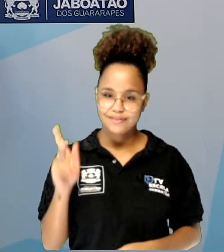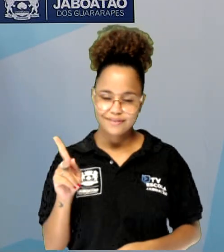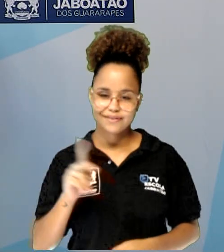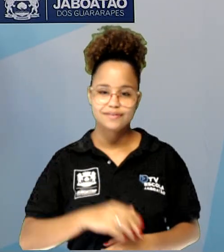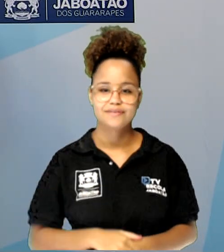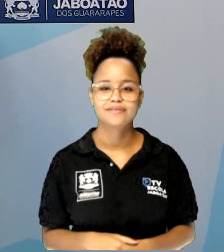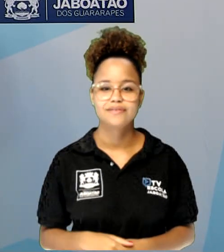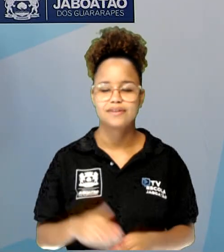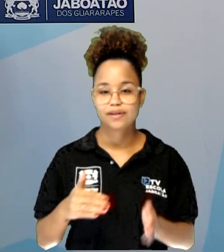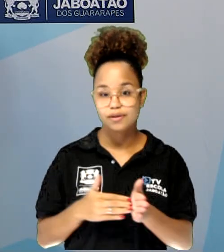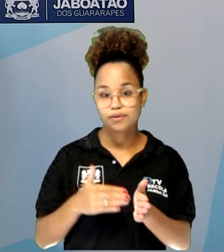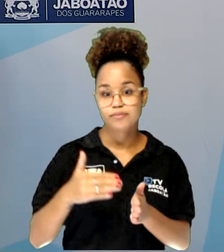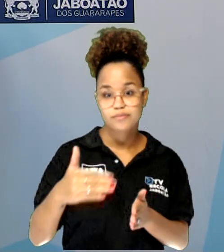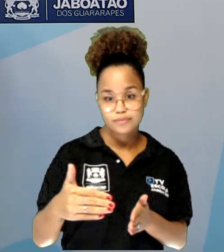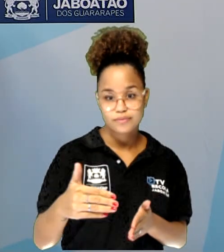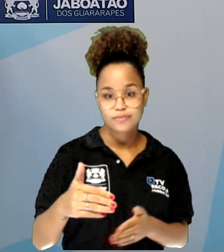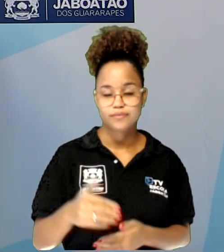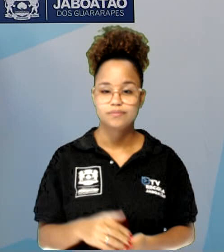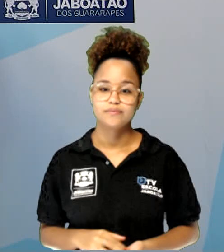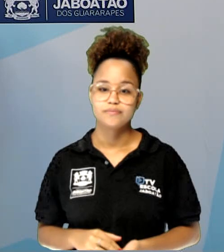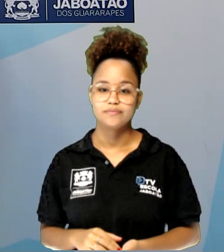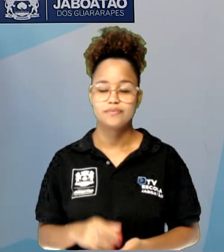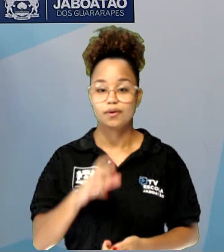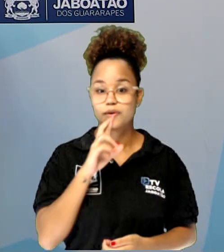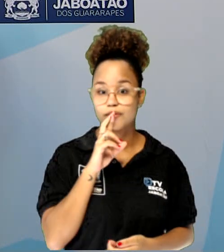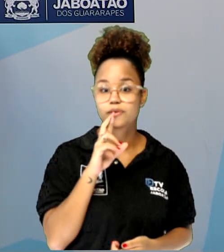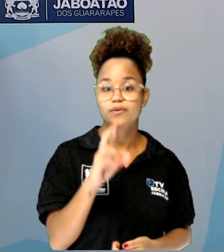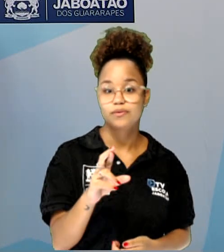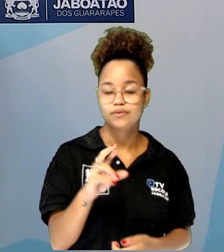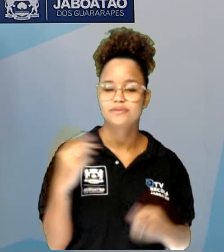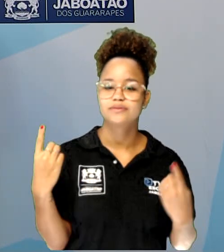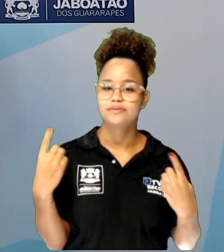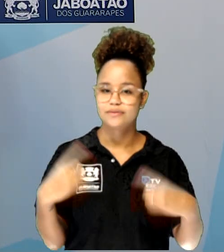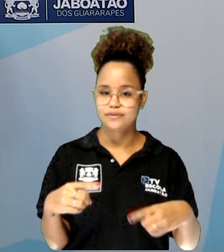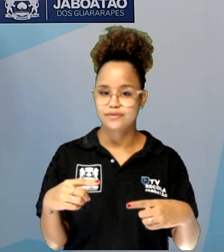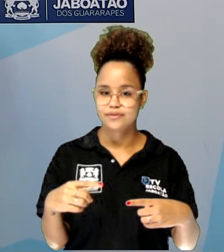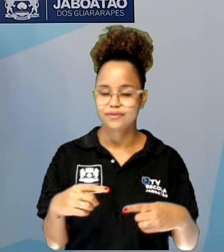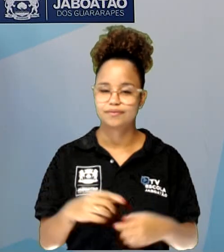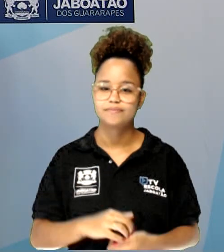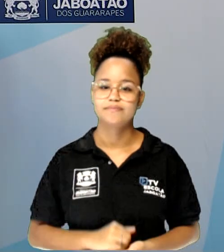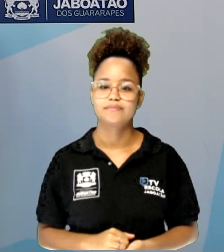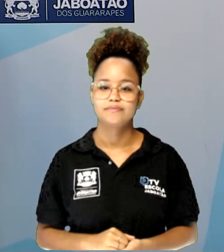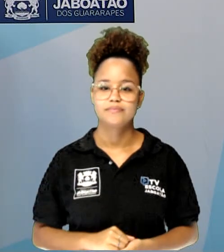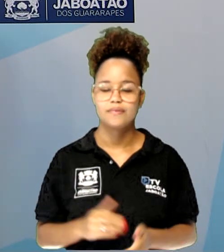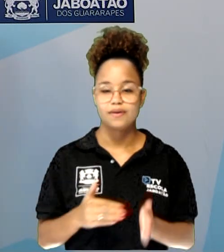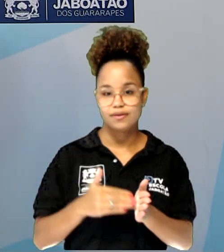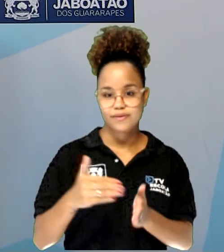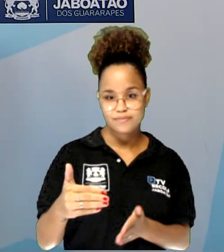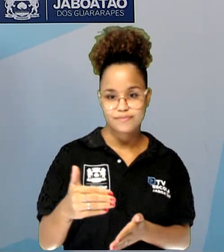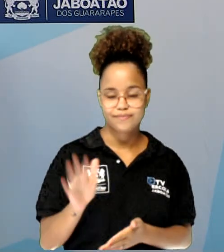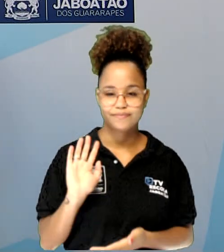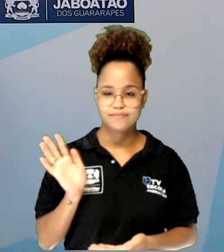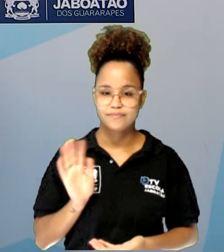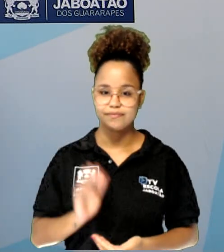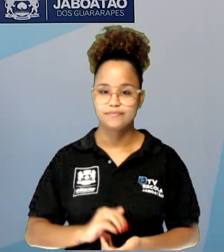Então, até o nosso próximo encontro com a resposta do nosso desafio, tá? Até mais, pessoal! que tão